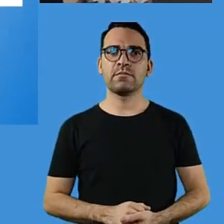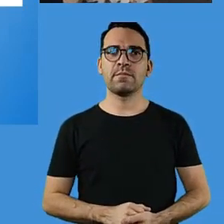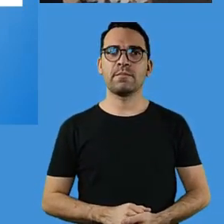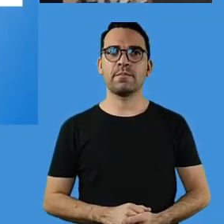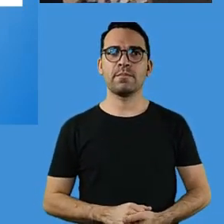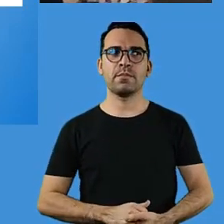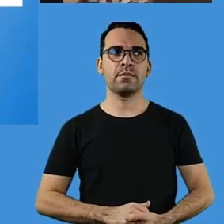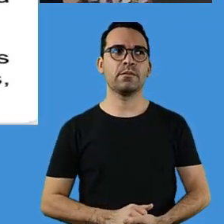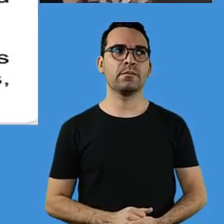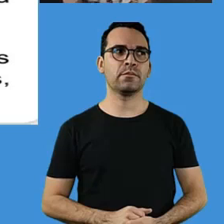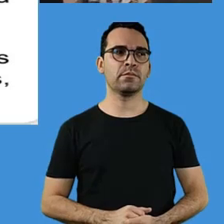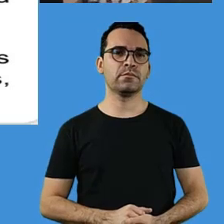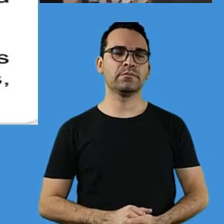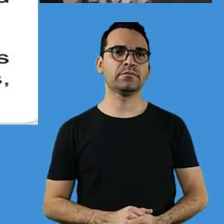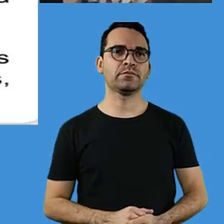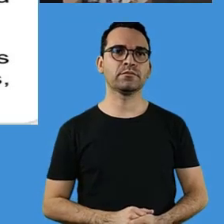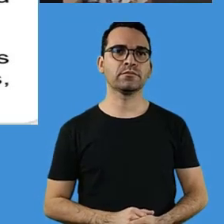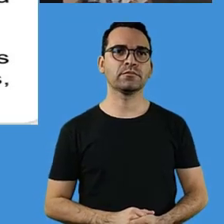conhecimento.